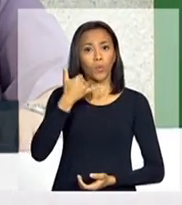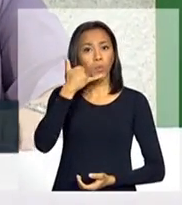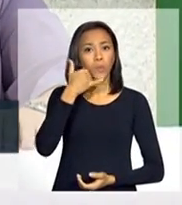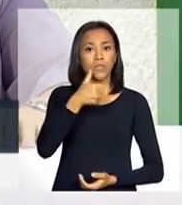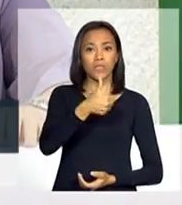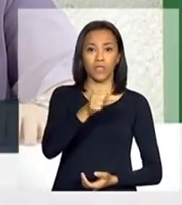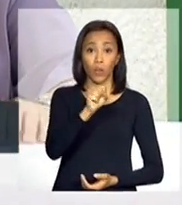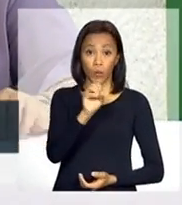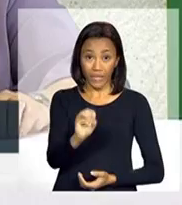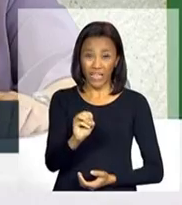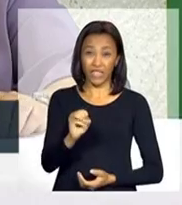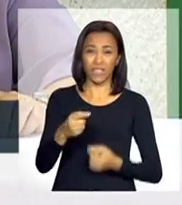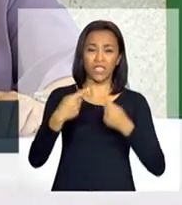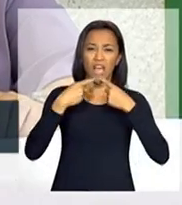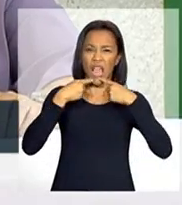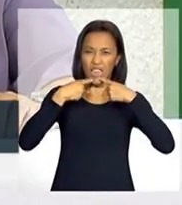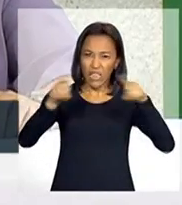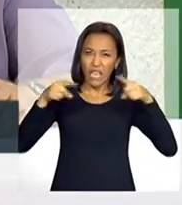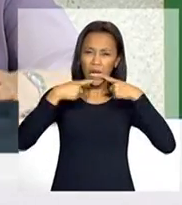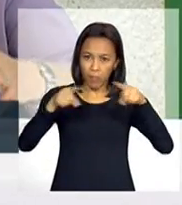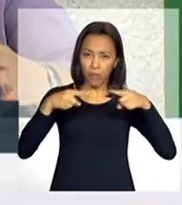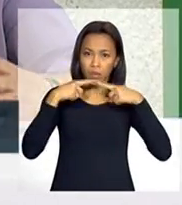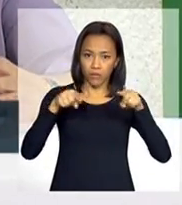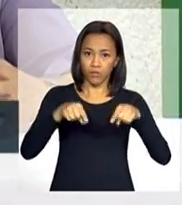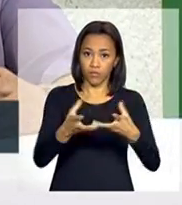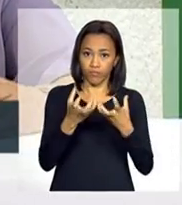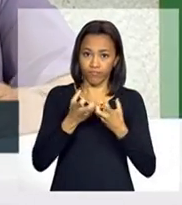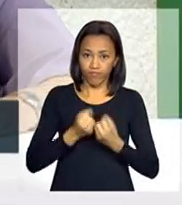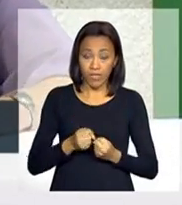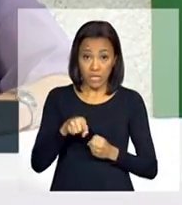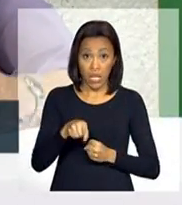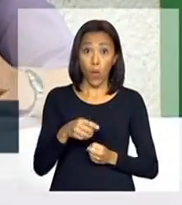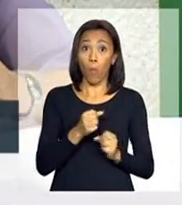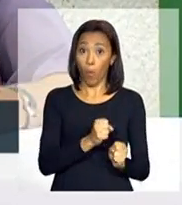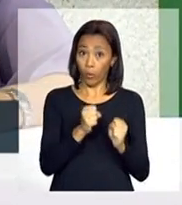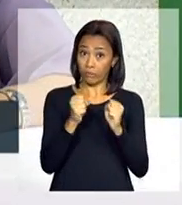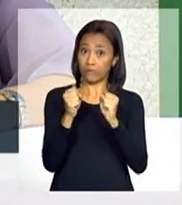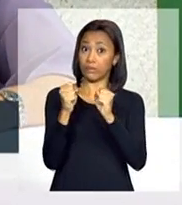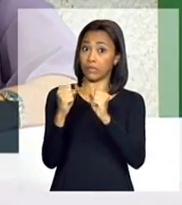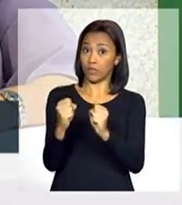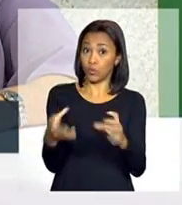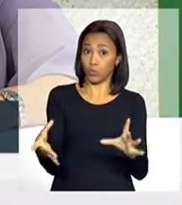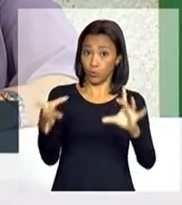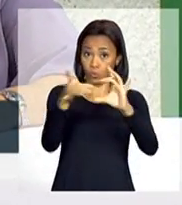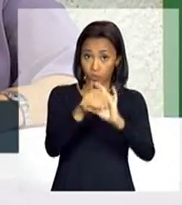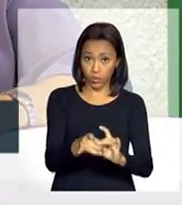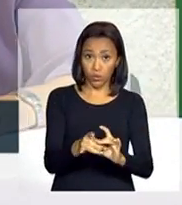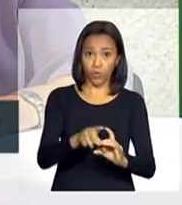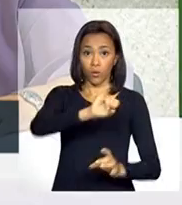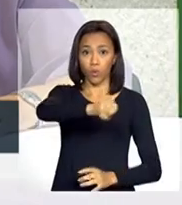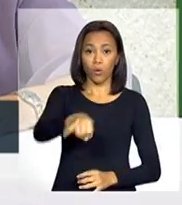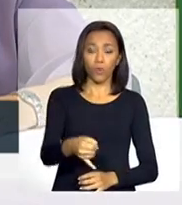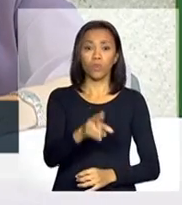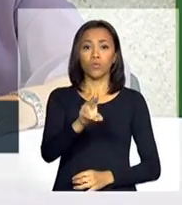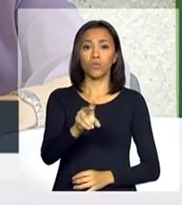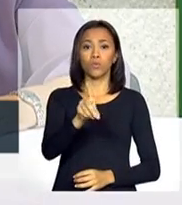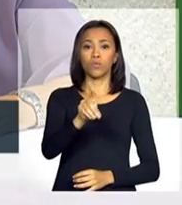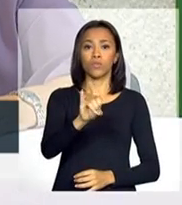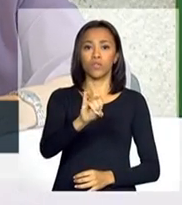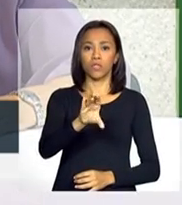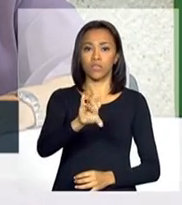de denúncias, com poder judiciário, a